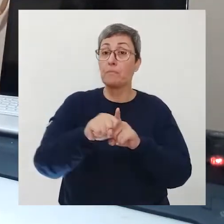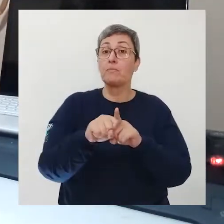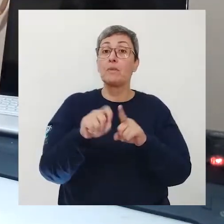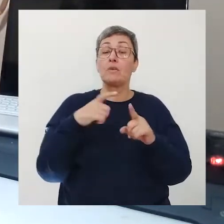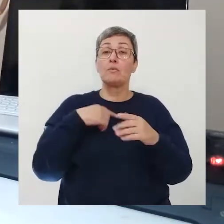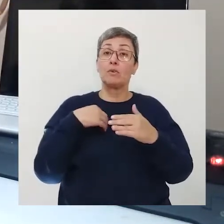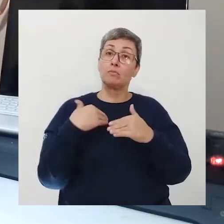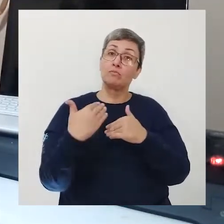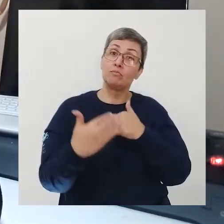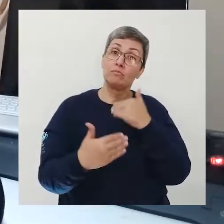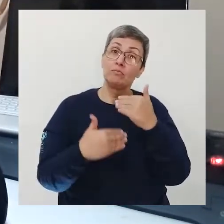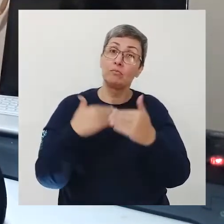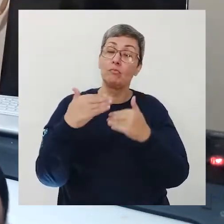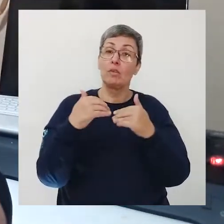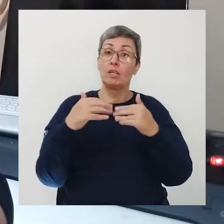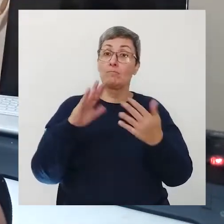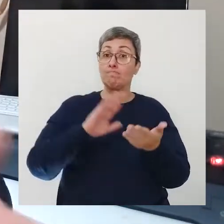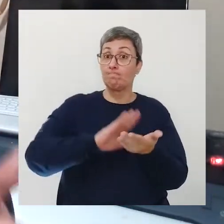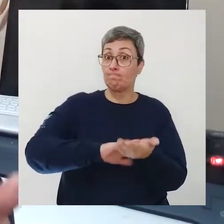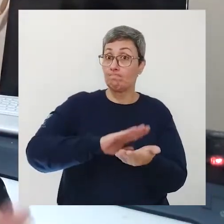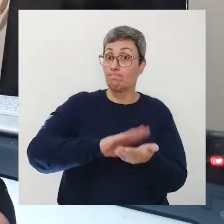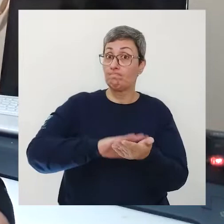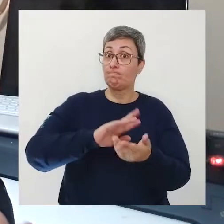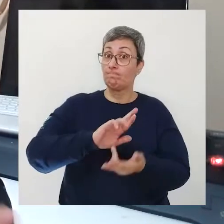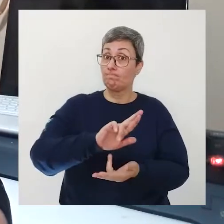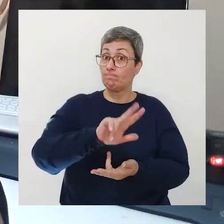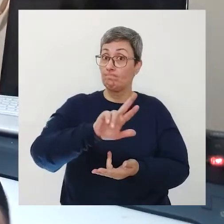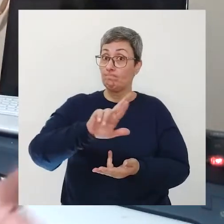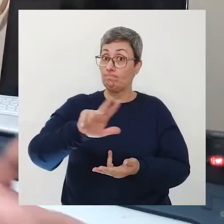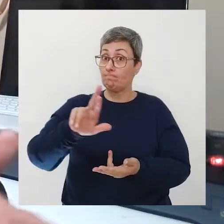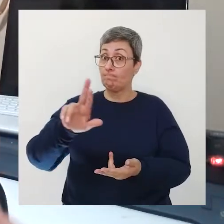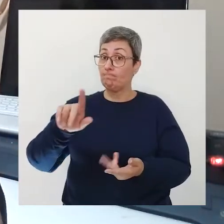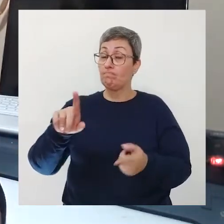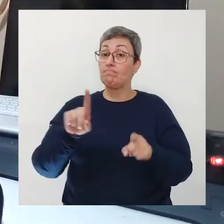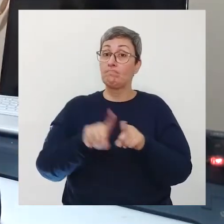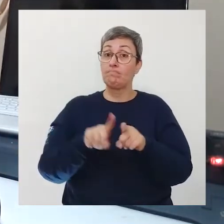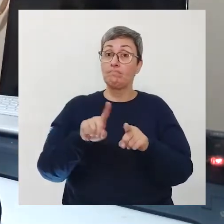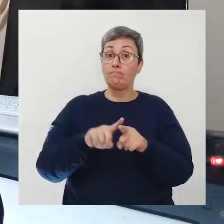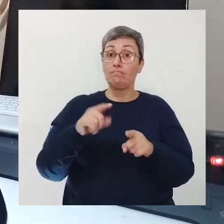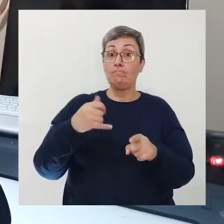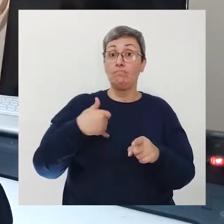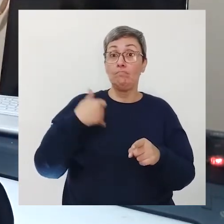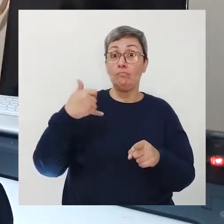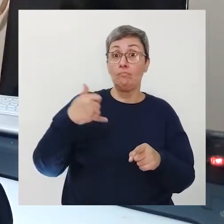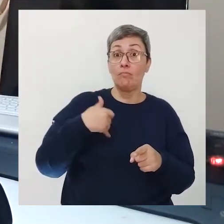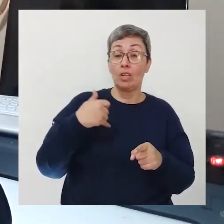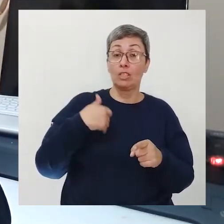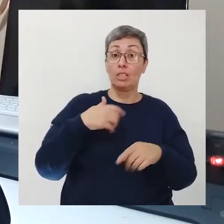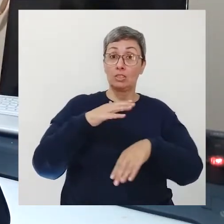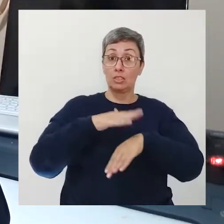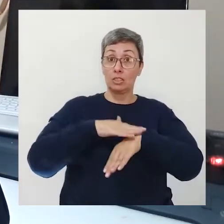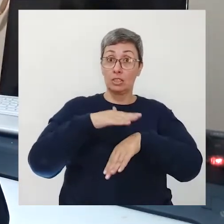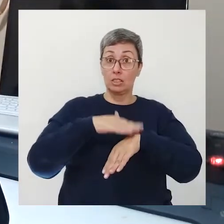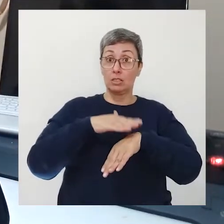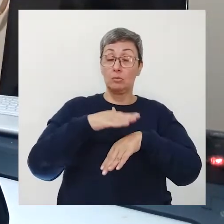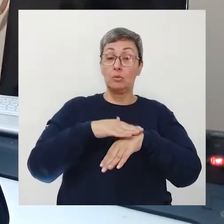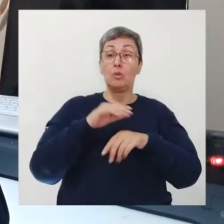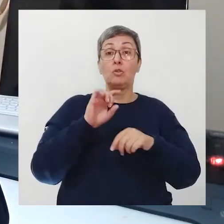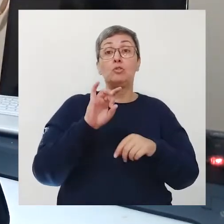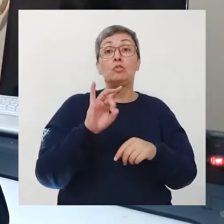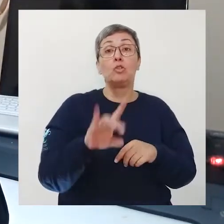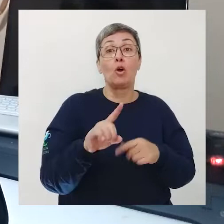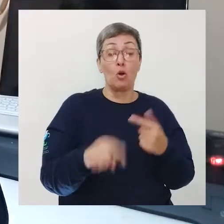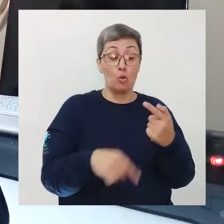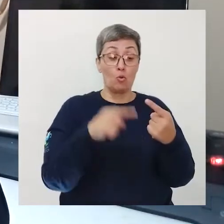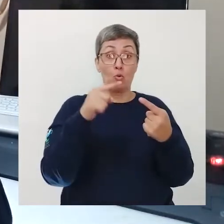desenvolvem-se em ritmos diferentes sendo a idade cronológica apenas